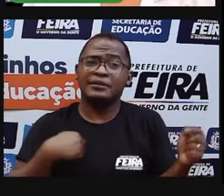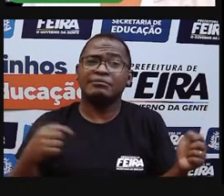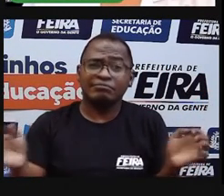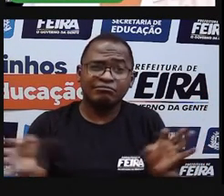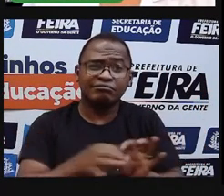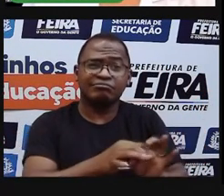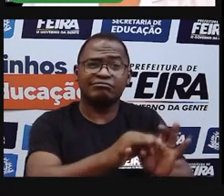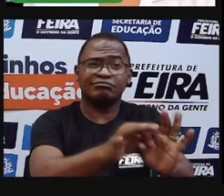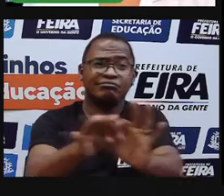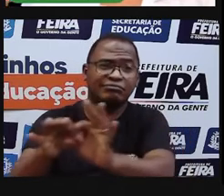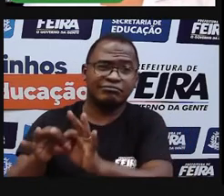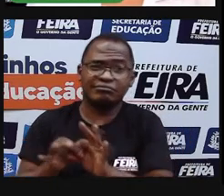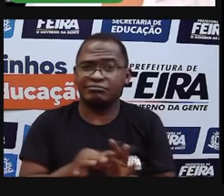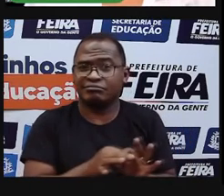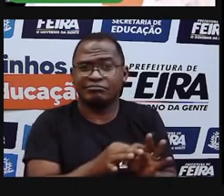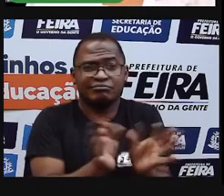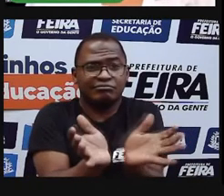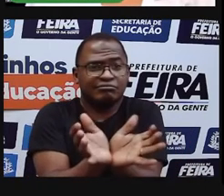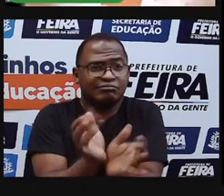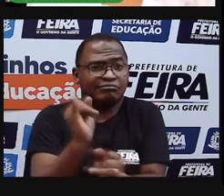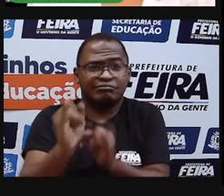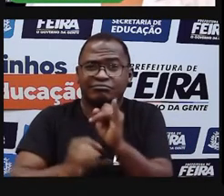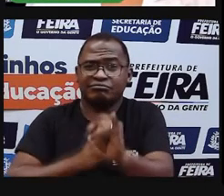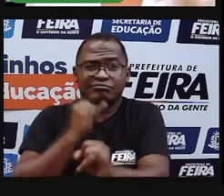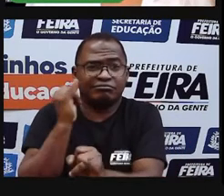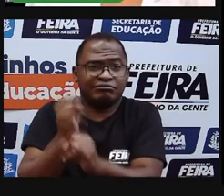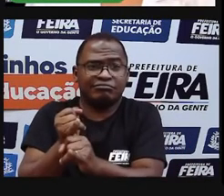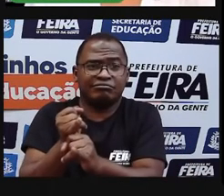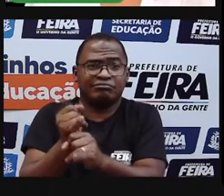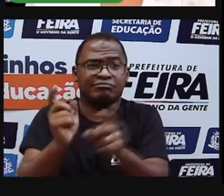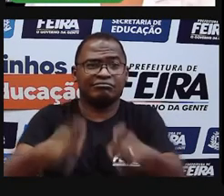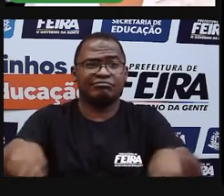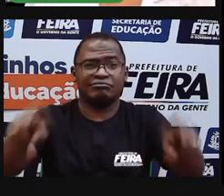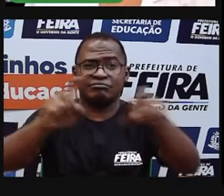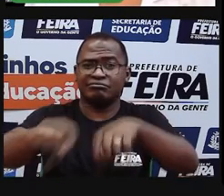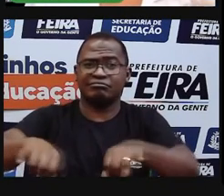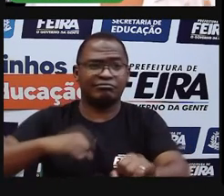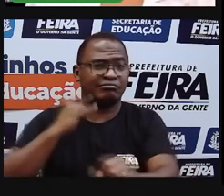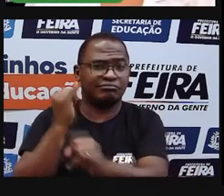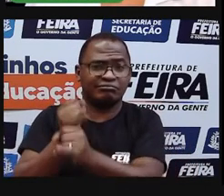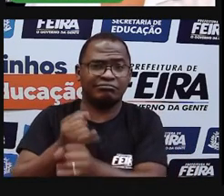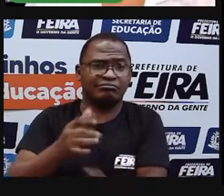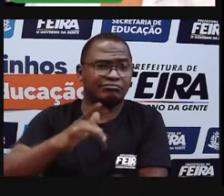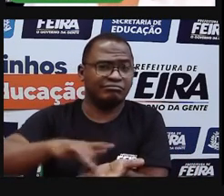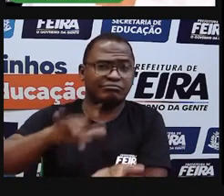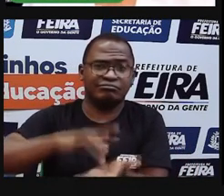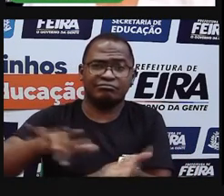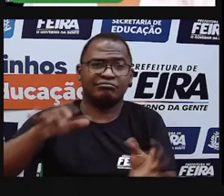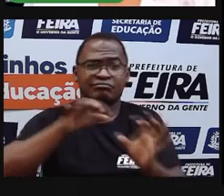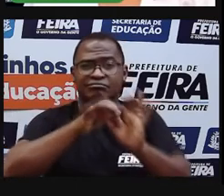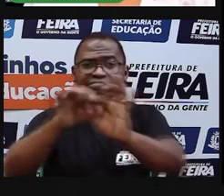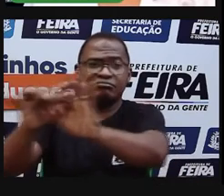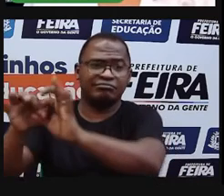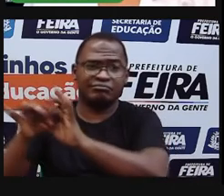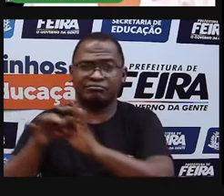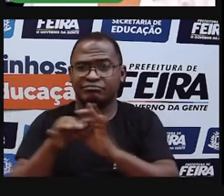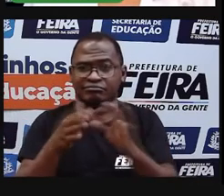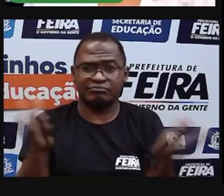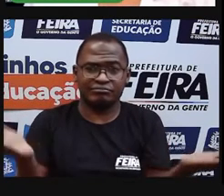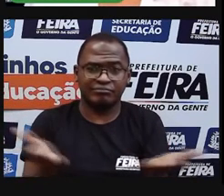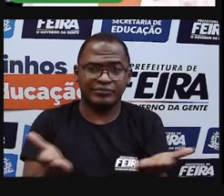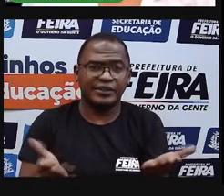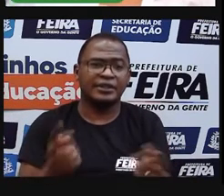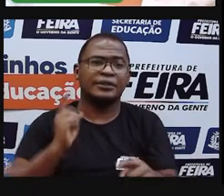é uma das características a estar justamente juntos, próximos, para lutar por aquele bem comum, por aquele bem comum. E temos as virtuais,